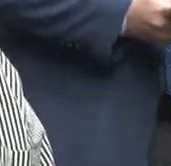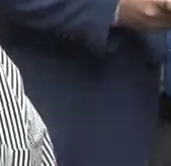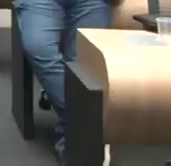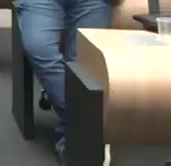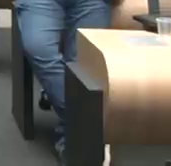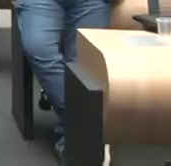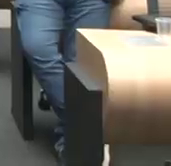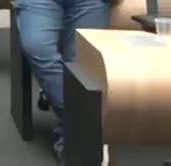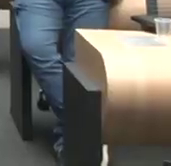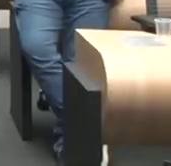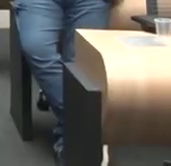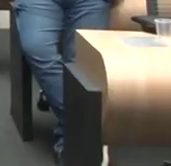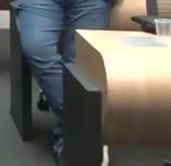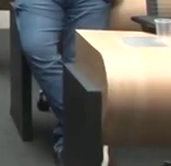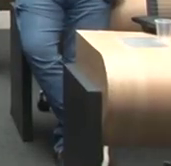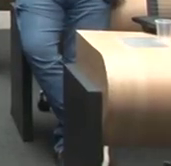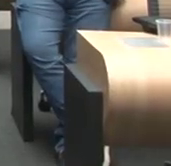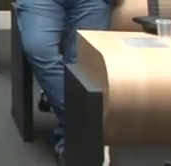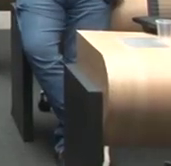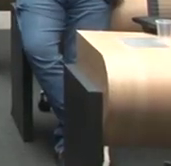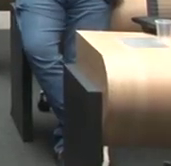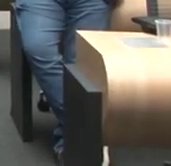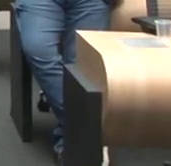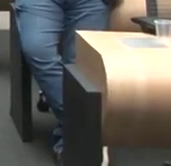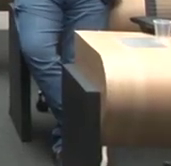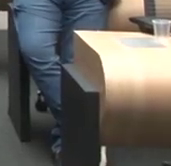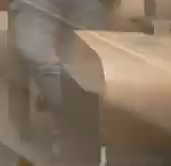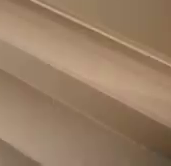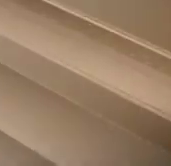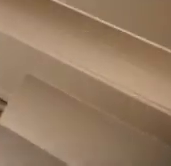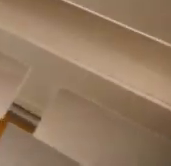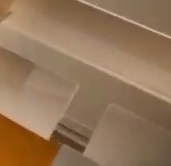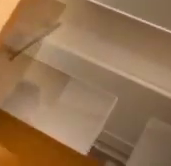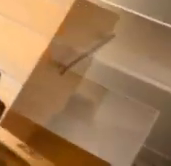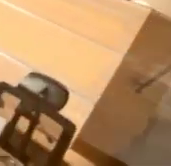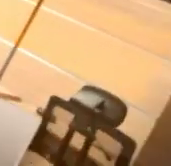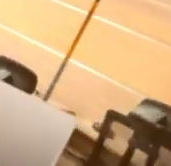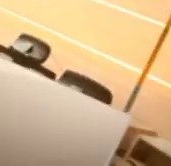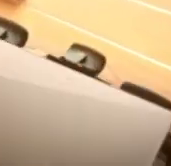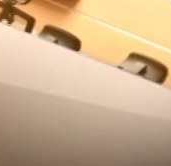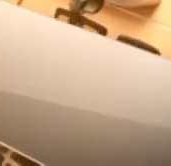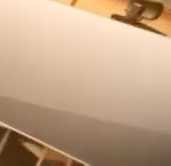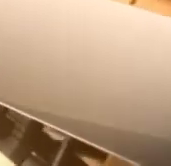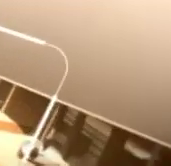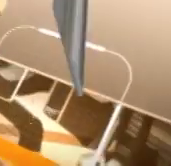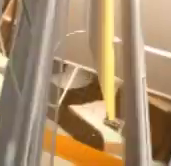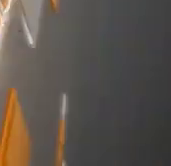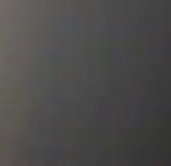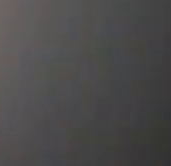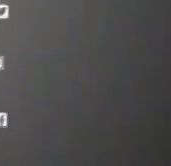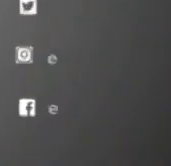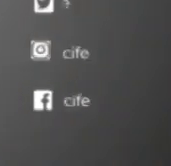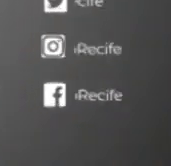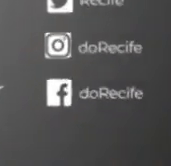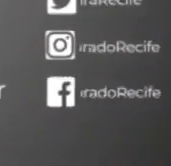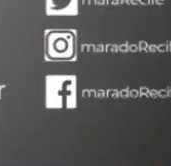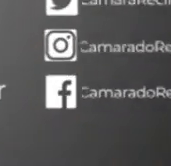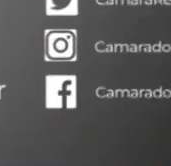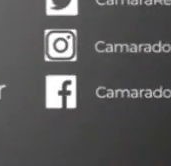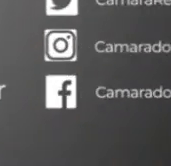municipal e apontaram problemas da saúde pública estadual. Tchau. Tchau. Tchau. Tchau.